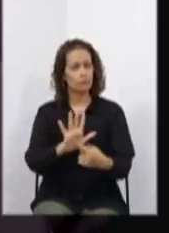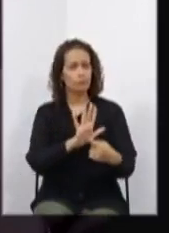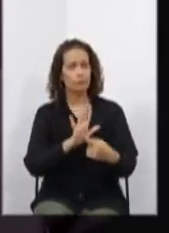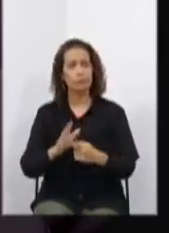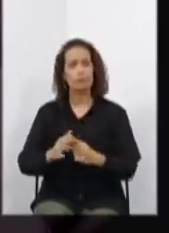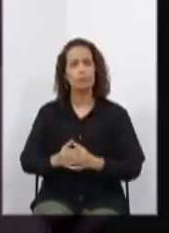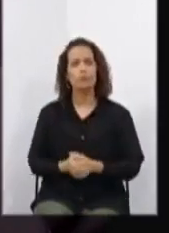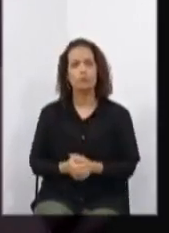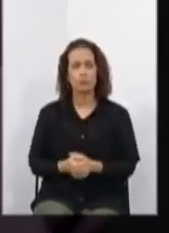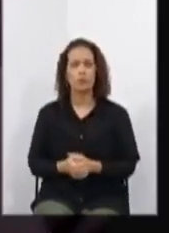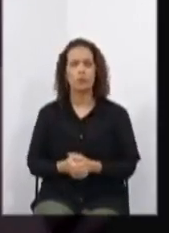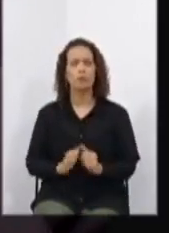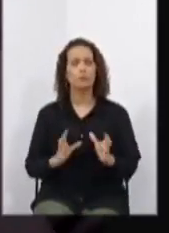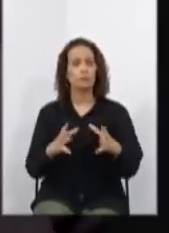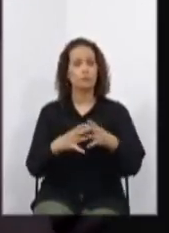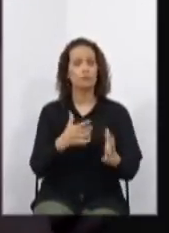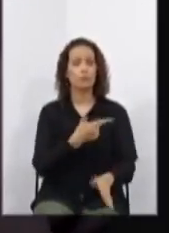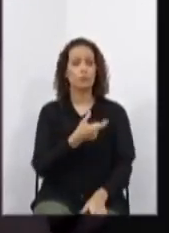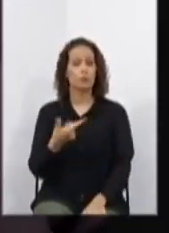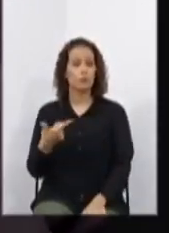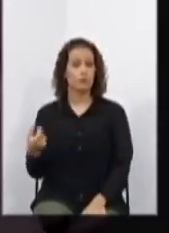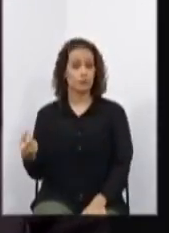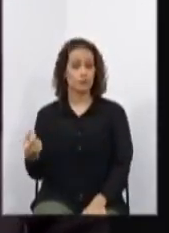Sala das Comissões, 2020.